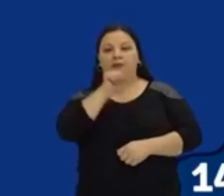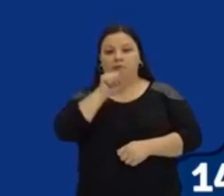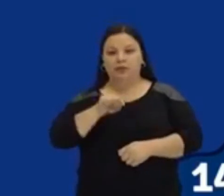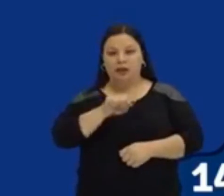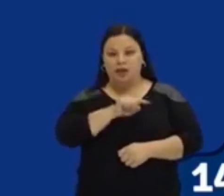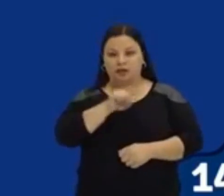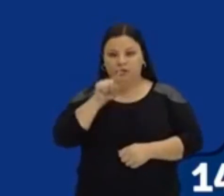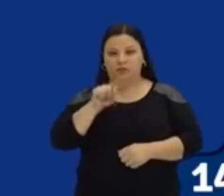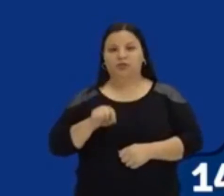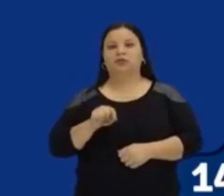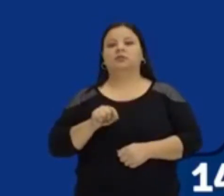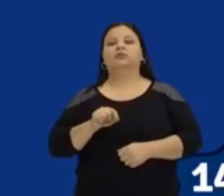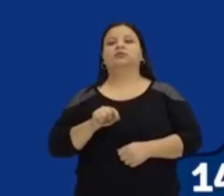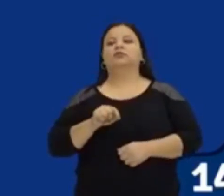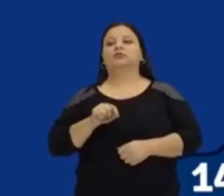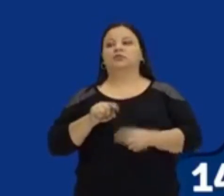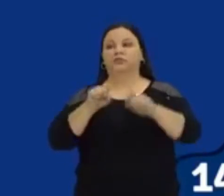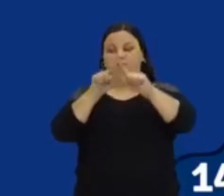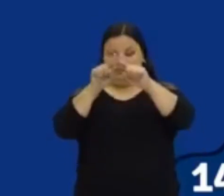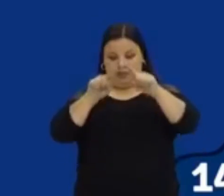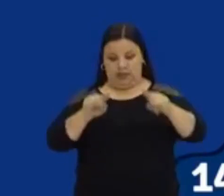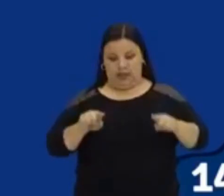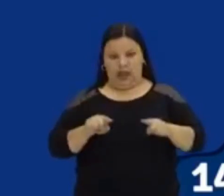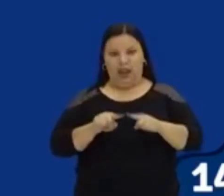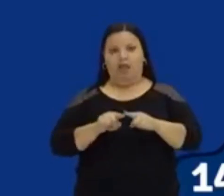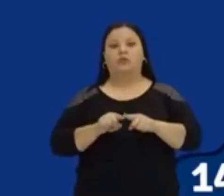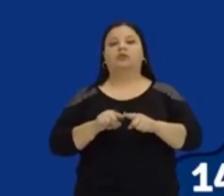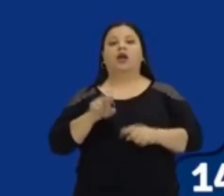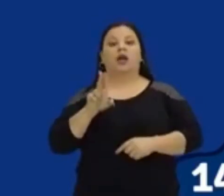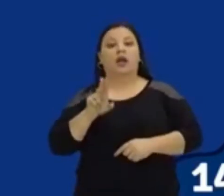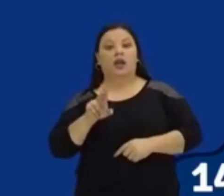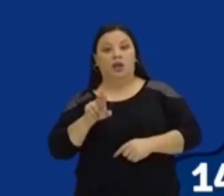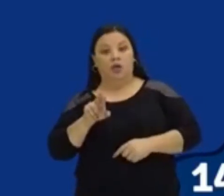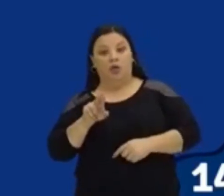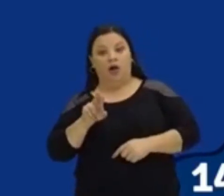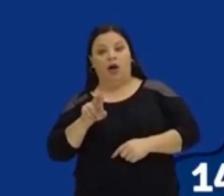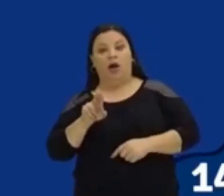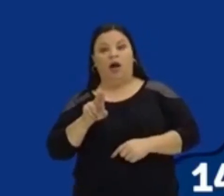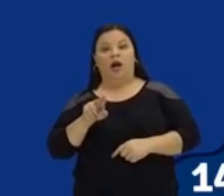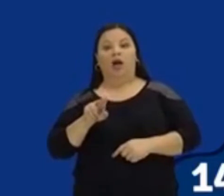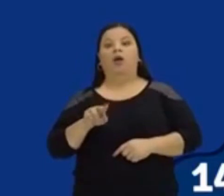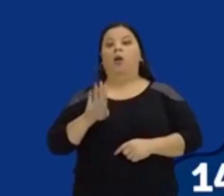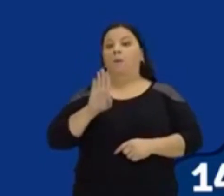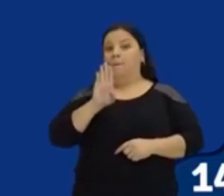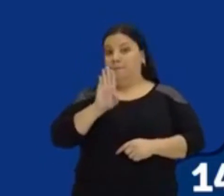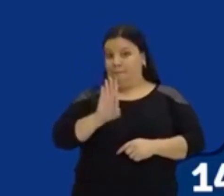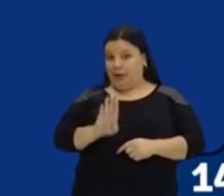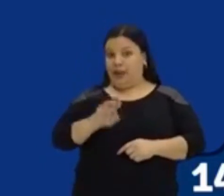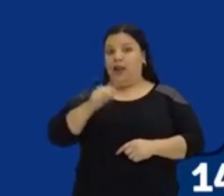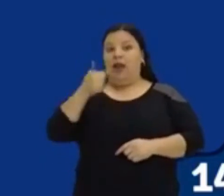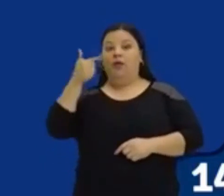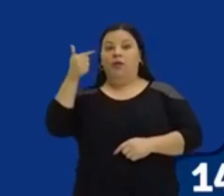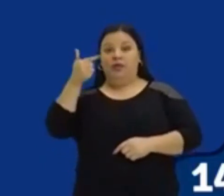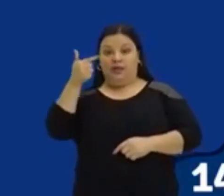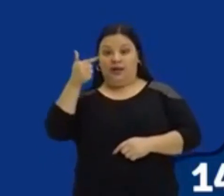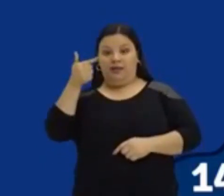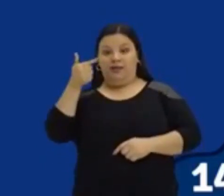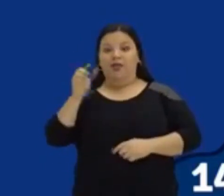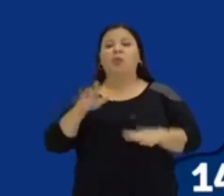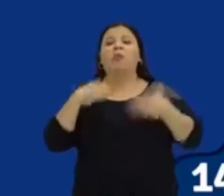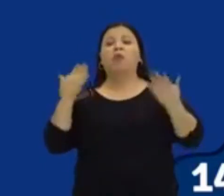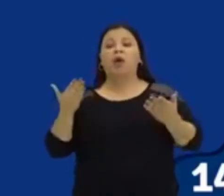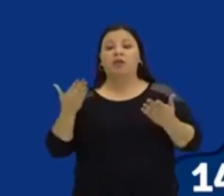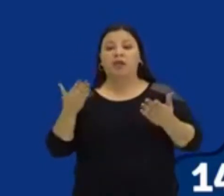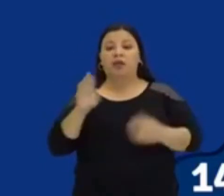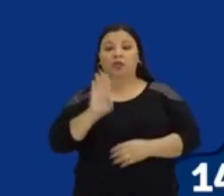pede logo lá b ao quadrado mas quem é b ao quadrado? b ao quadrado é no caso o valor de b é menos 5 que vai